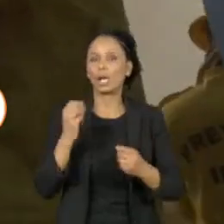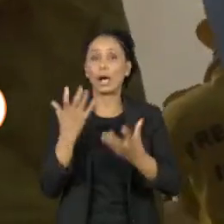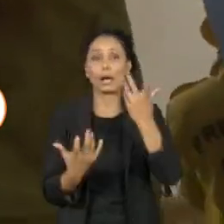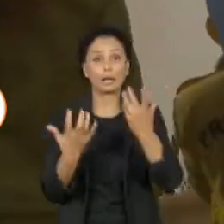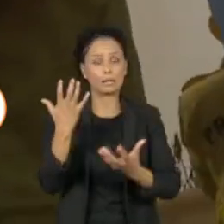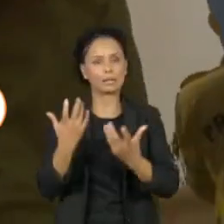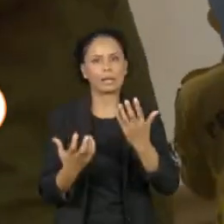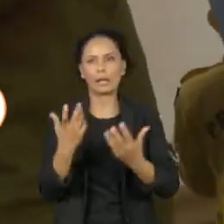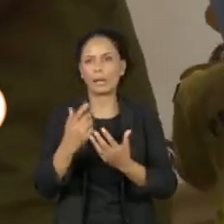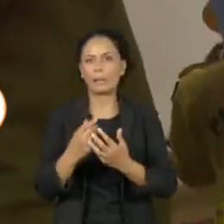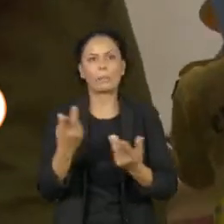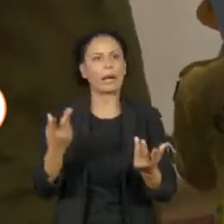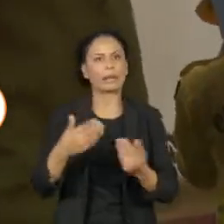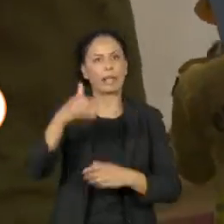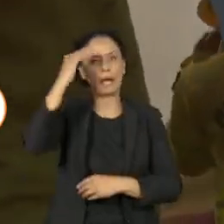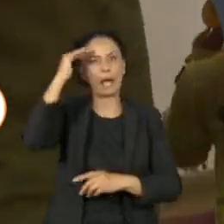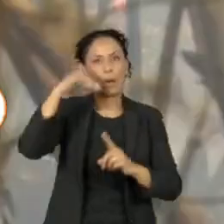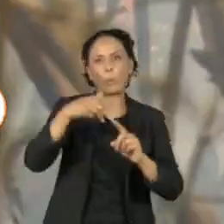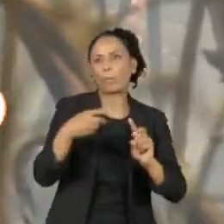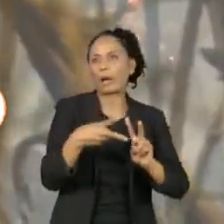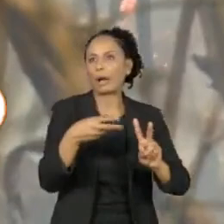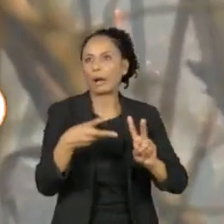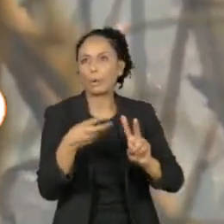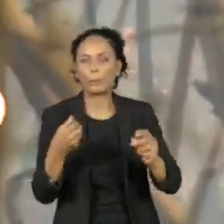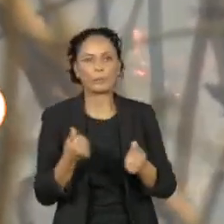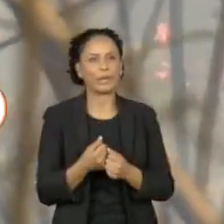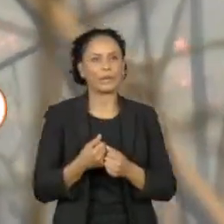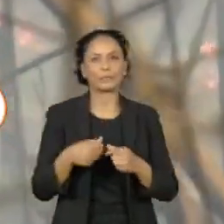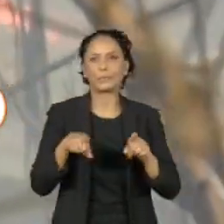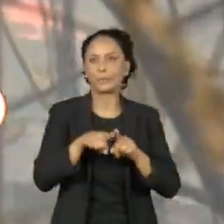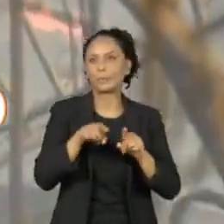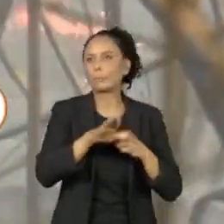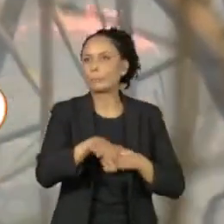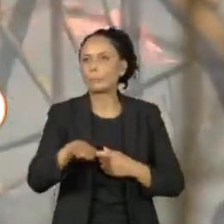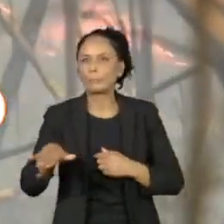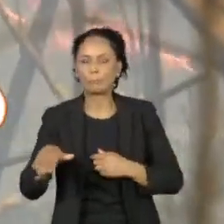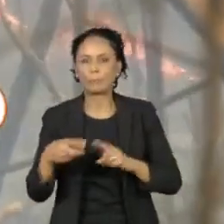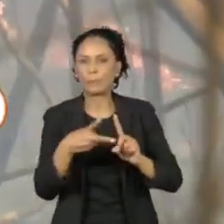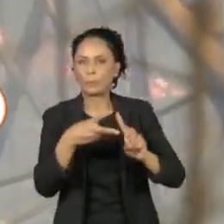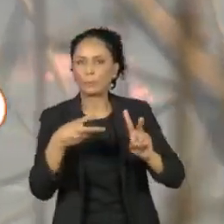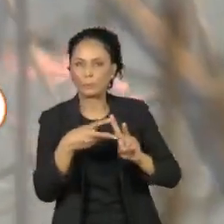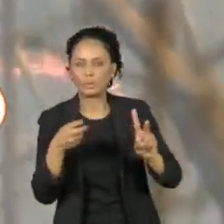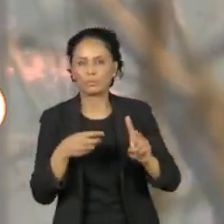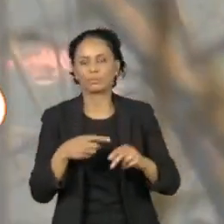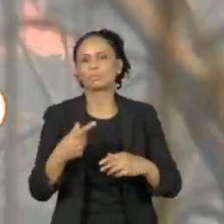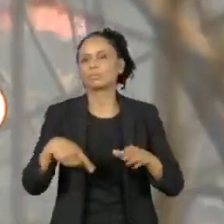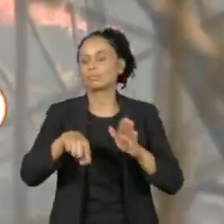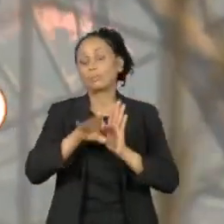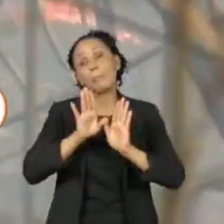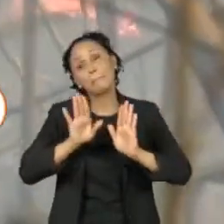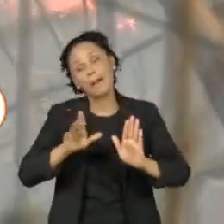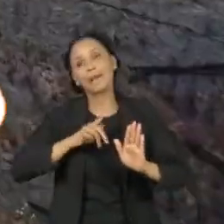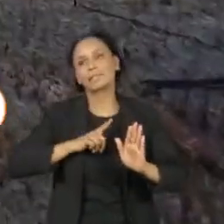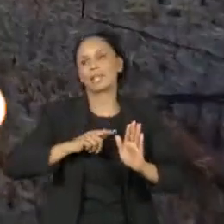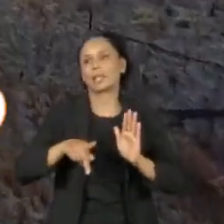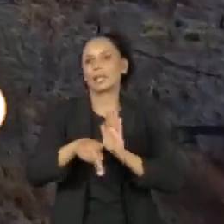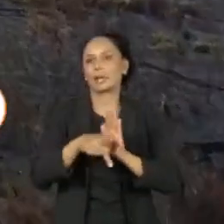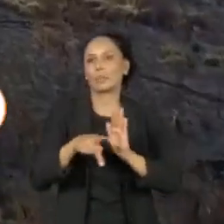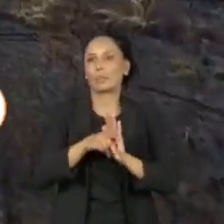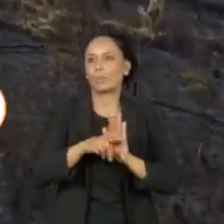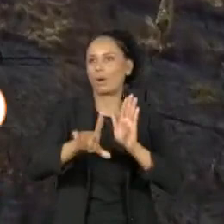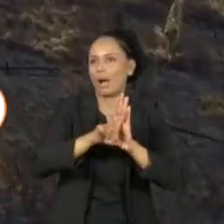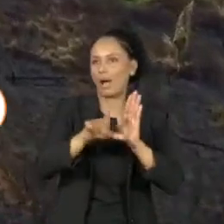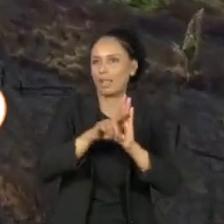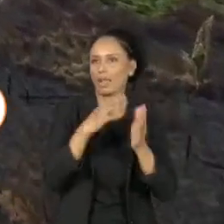caboclos, e em 2021 elogiou a política ambiental brasileira e o Código Florestal. Hoje, quase que